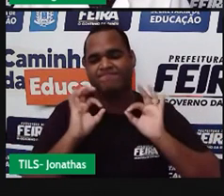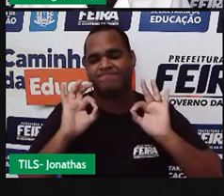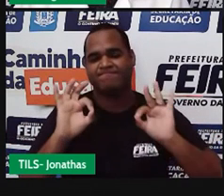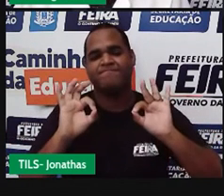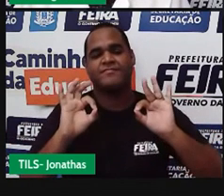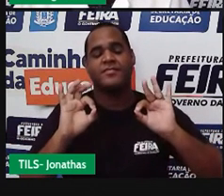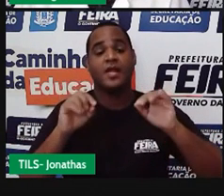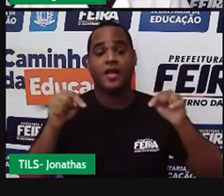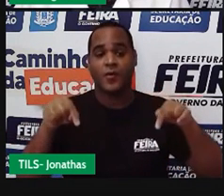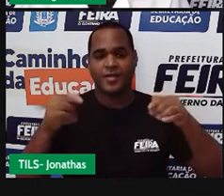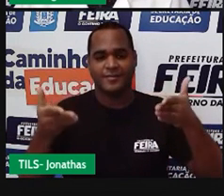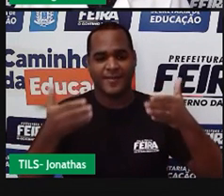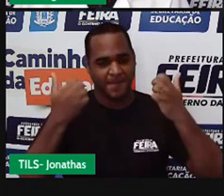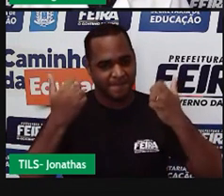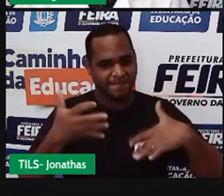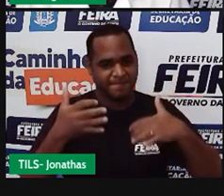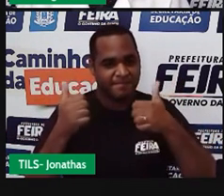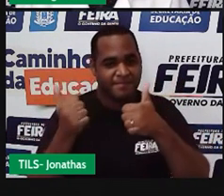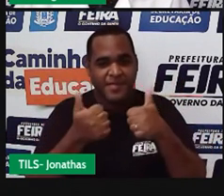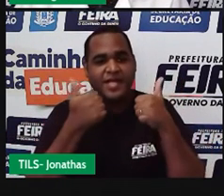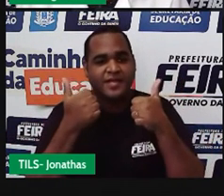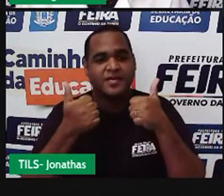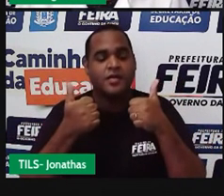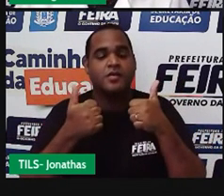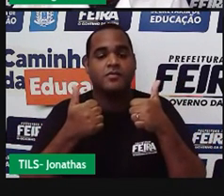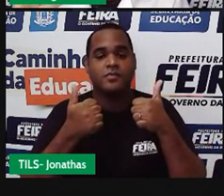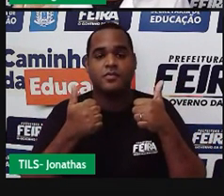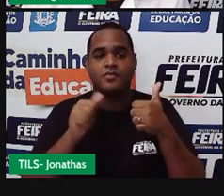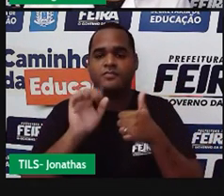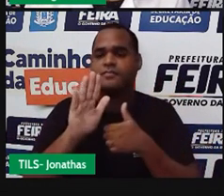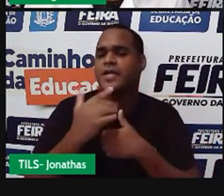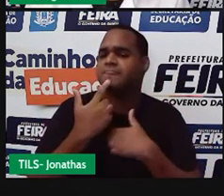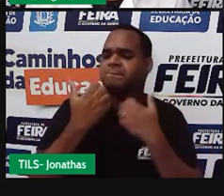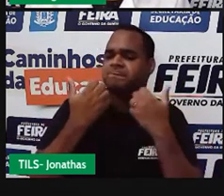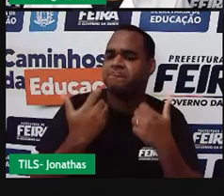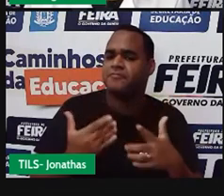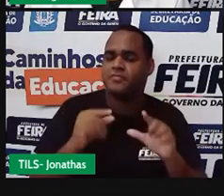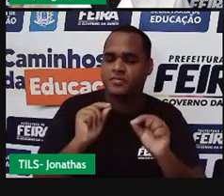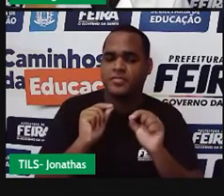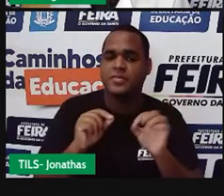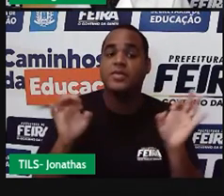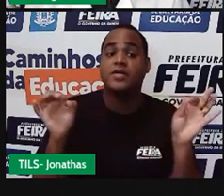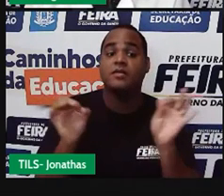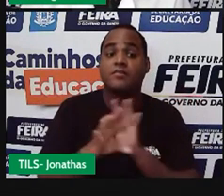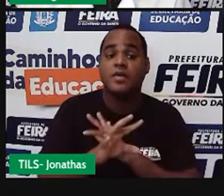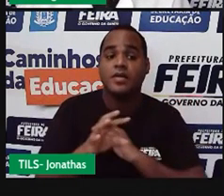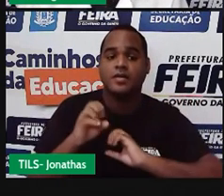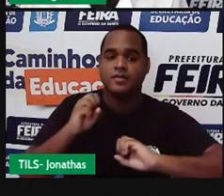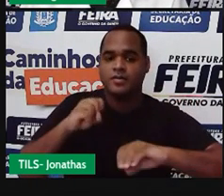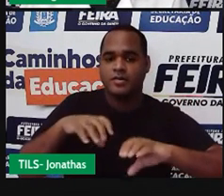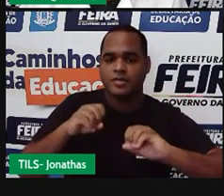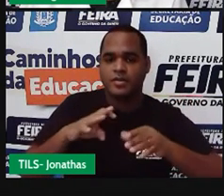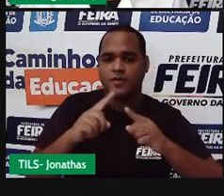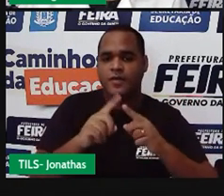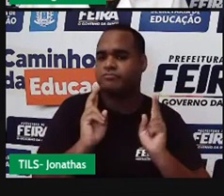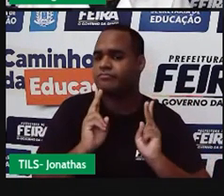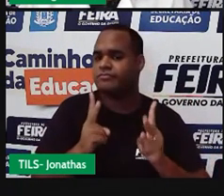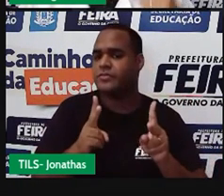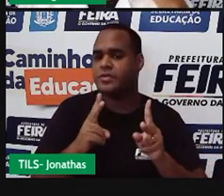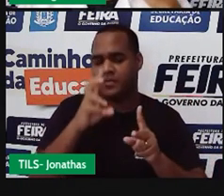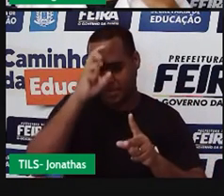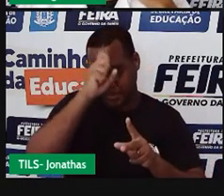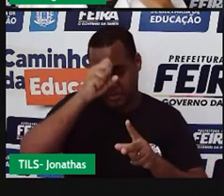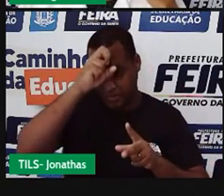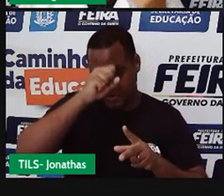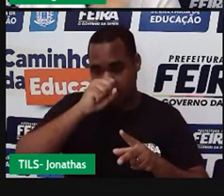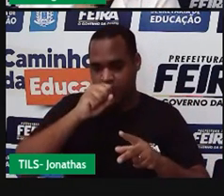e agora. Beleza? Bom, mas, encerra-se a aula, você pode continuar aprendendo